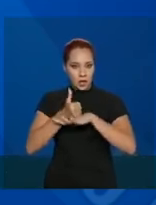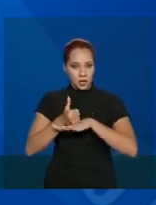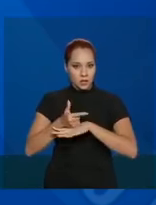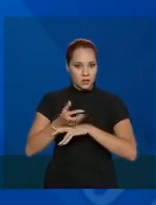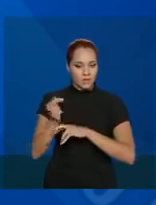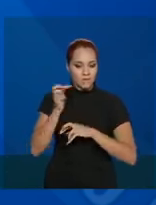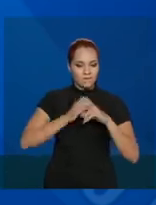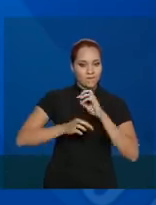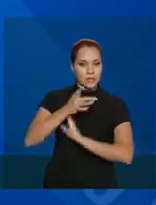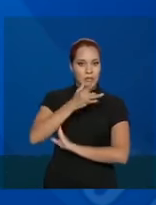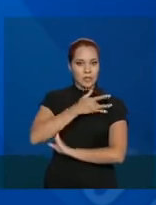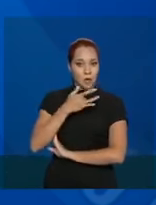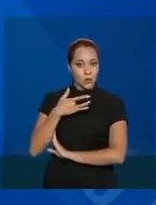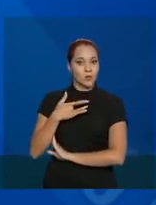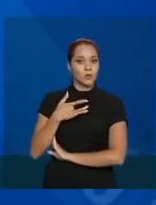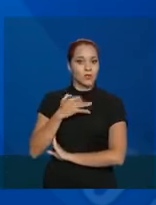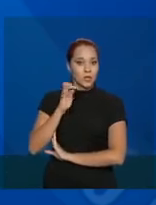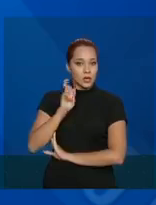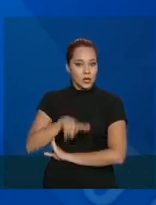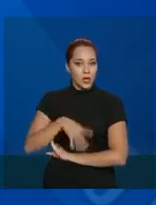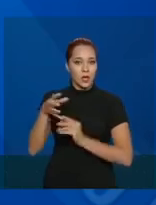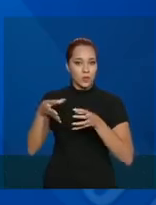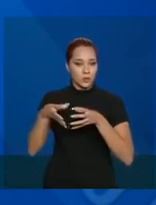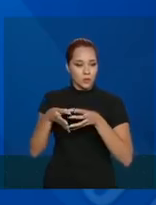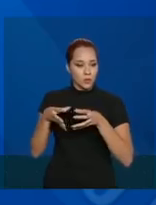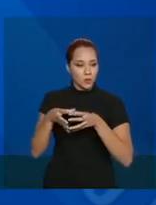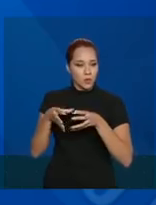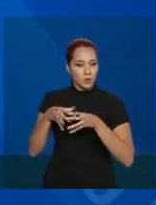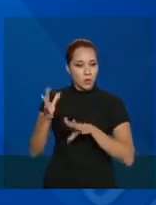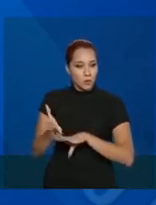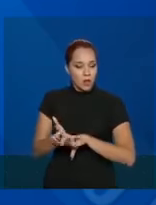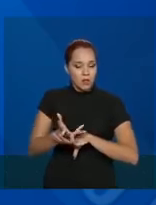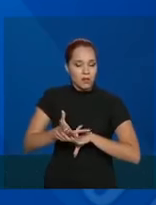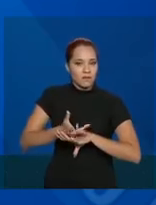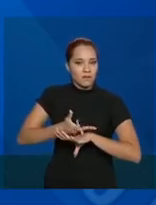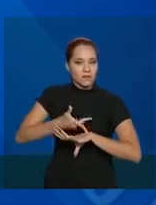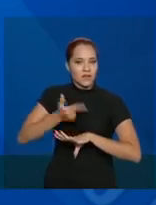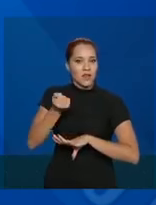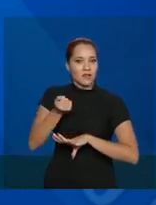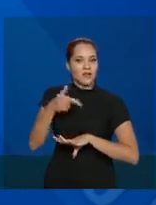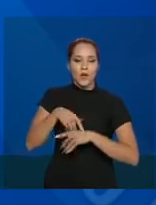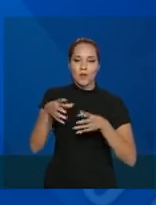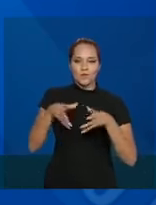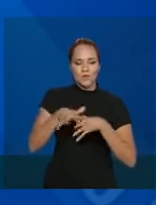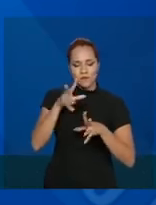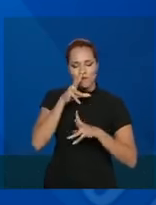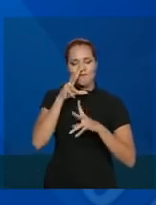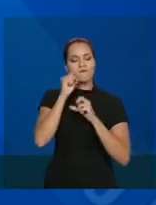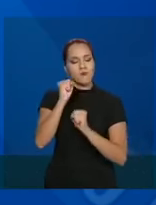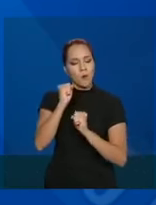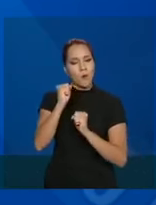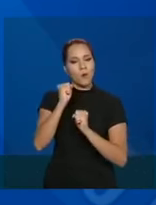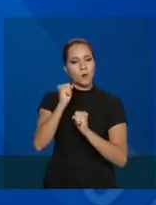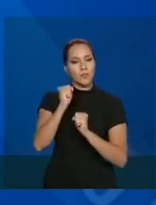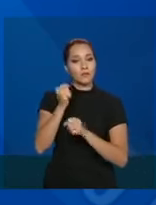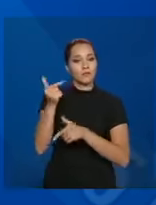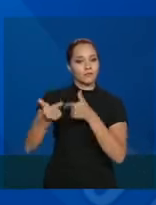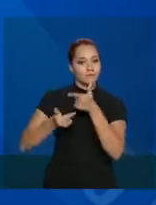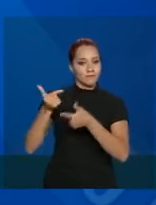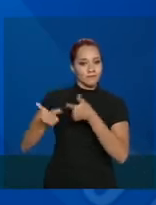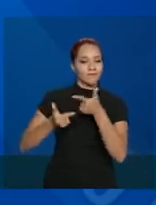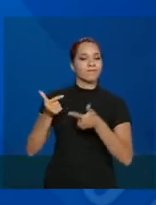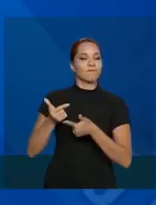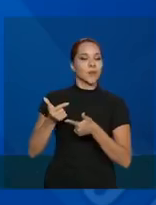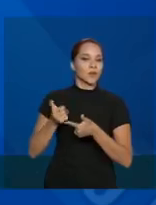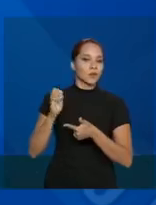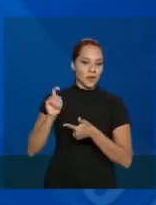Saúde, ela é uma equipe extremamente qualificada, é equipe muito forte, muito robusta e o trabalho vai